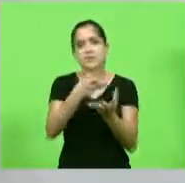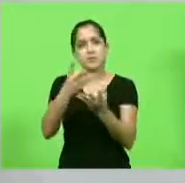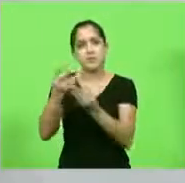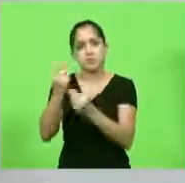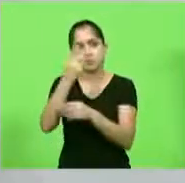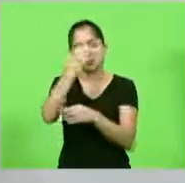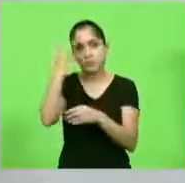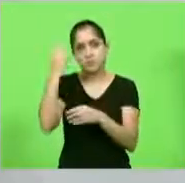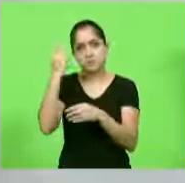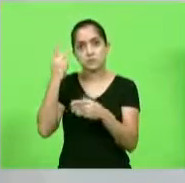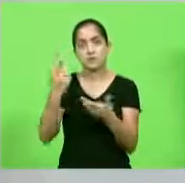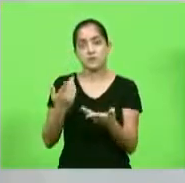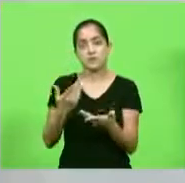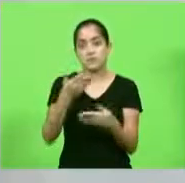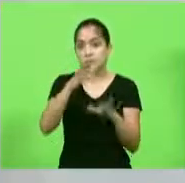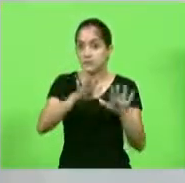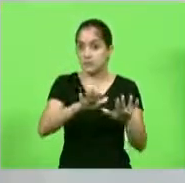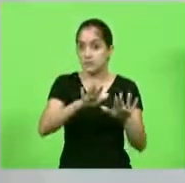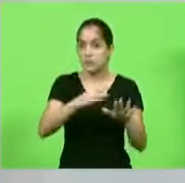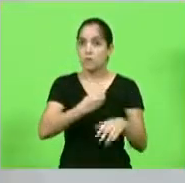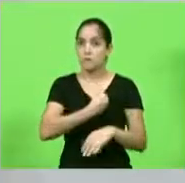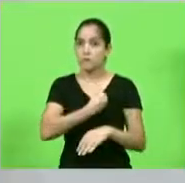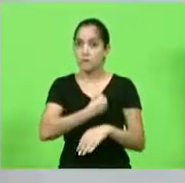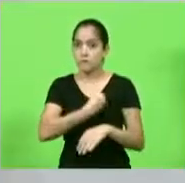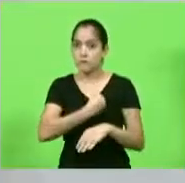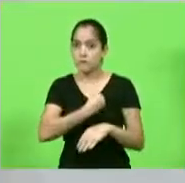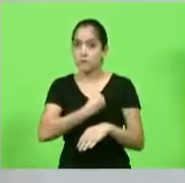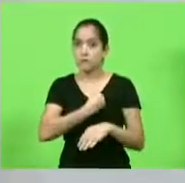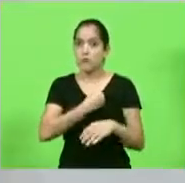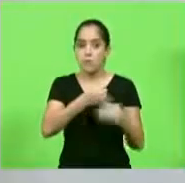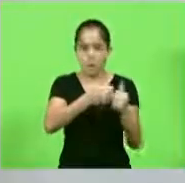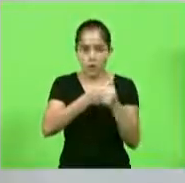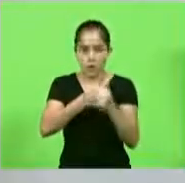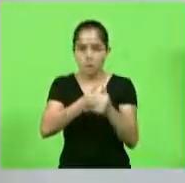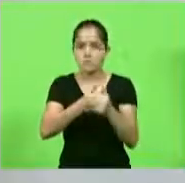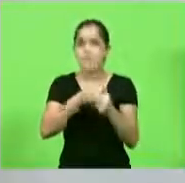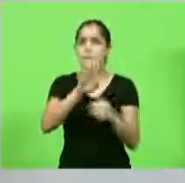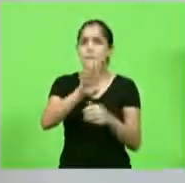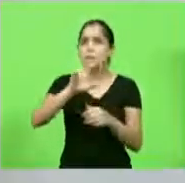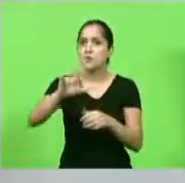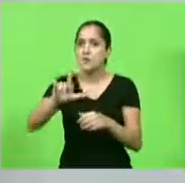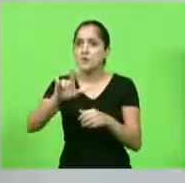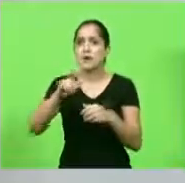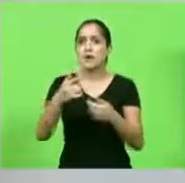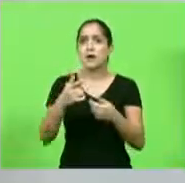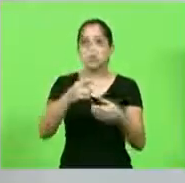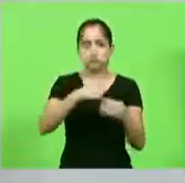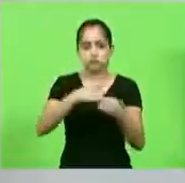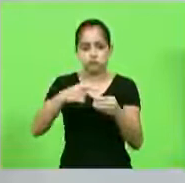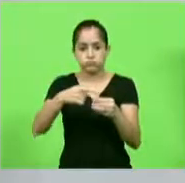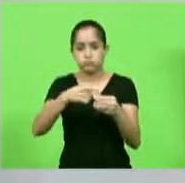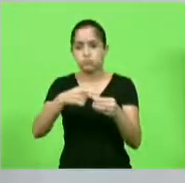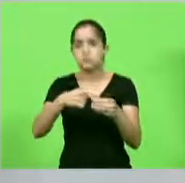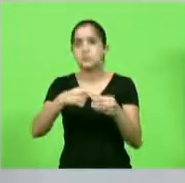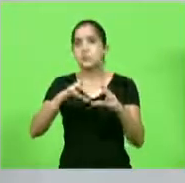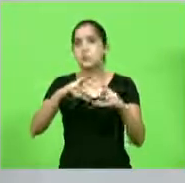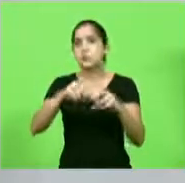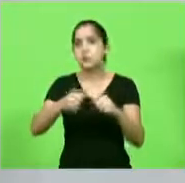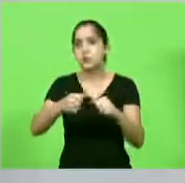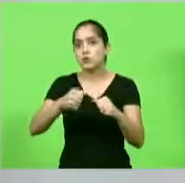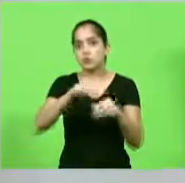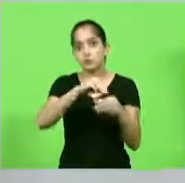moradores que estão lá em áreas situadas no parque, tanto em Blumenau, como em Guabirubi, em Gaspar, em todos os